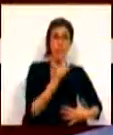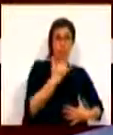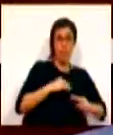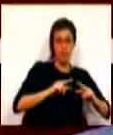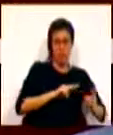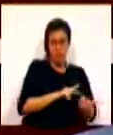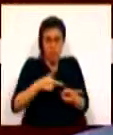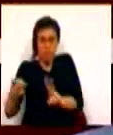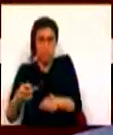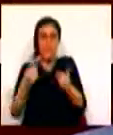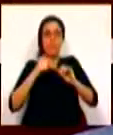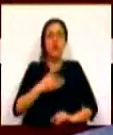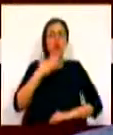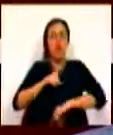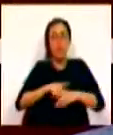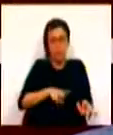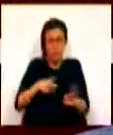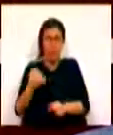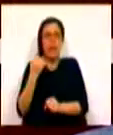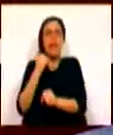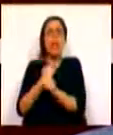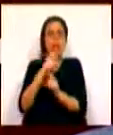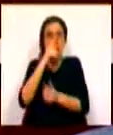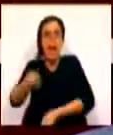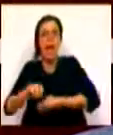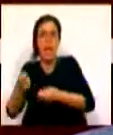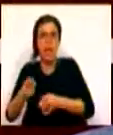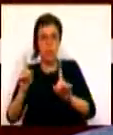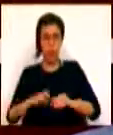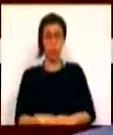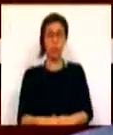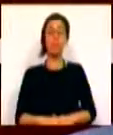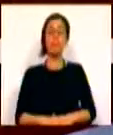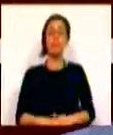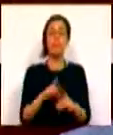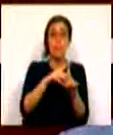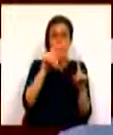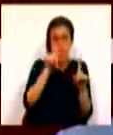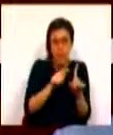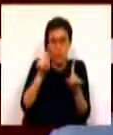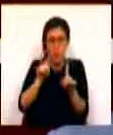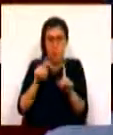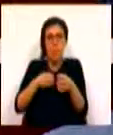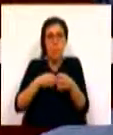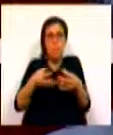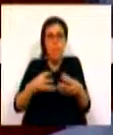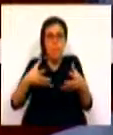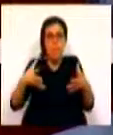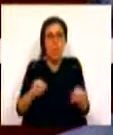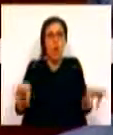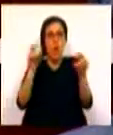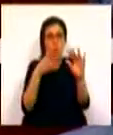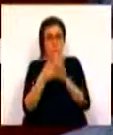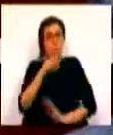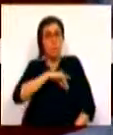os beneficiários do regime transitório para trabalhadores agrícolas. Foi mensalmente aumentando o número de novos beneficiários